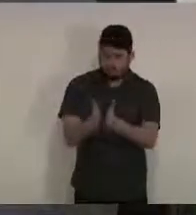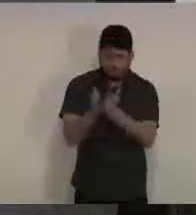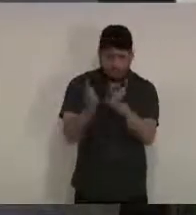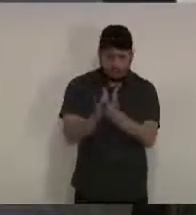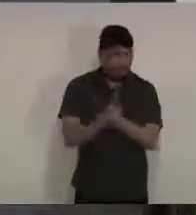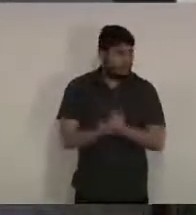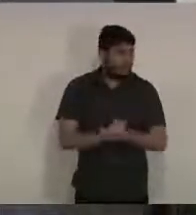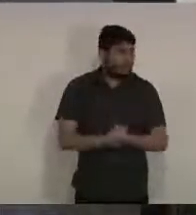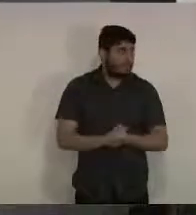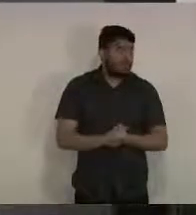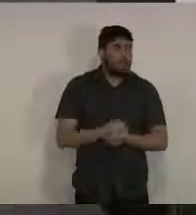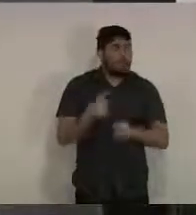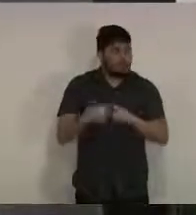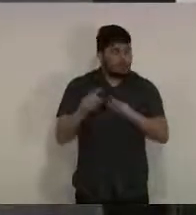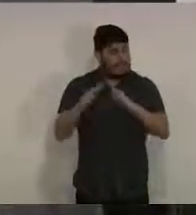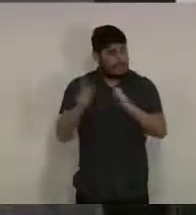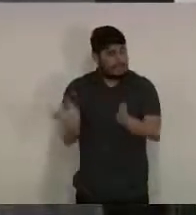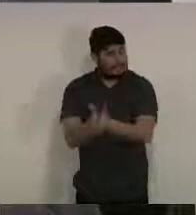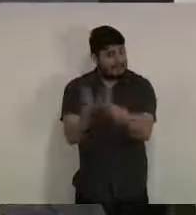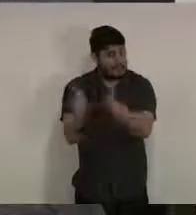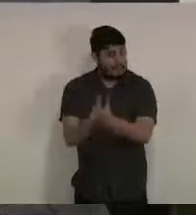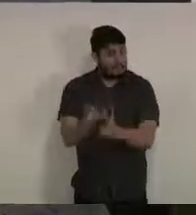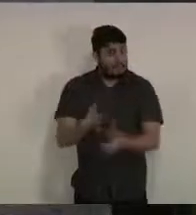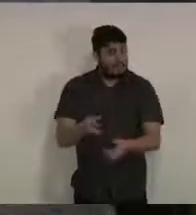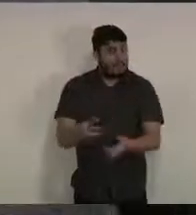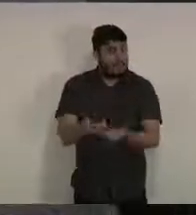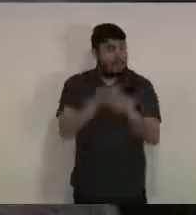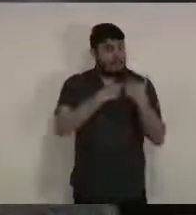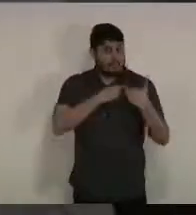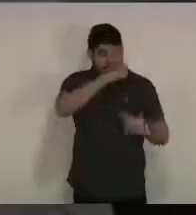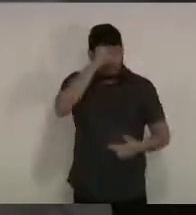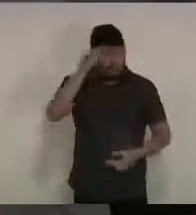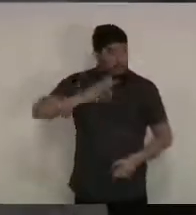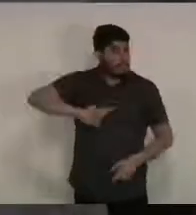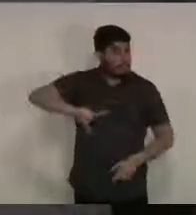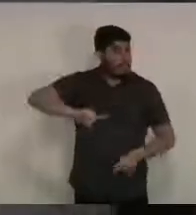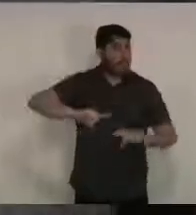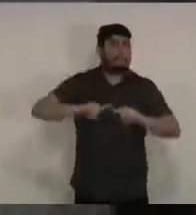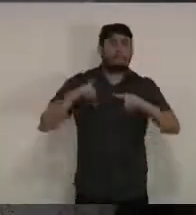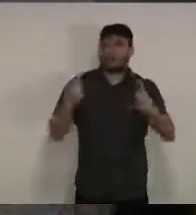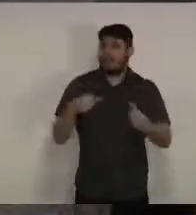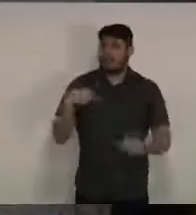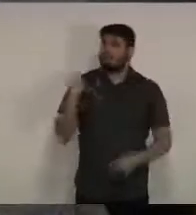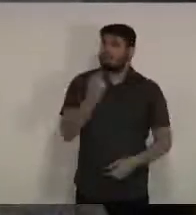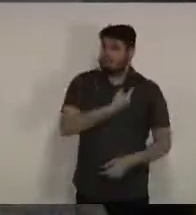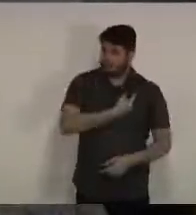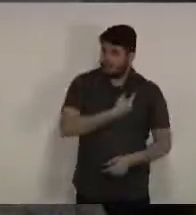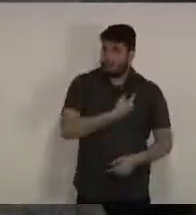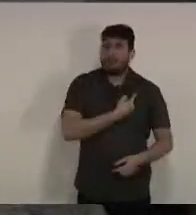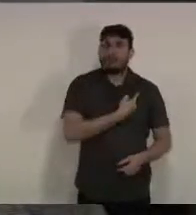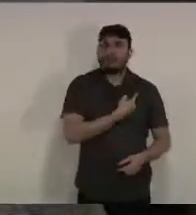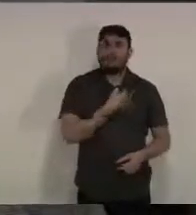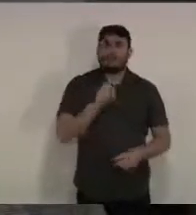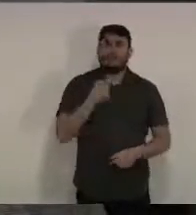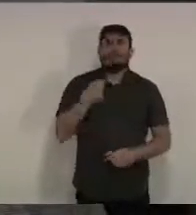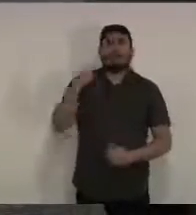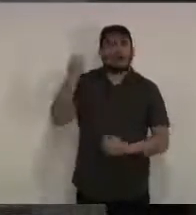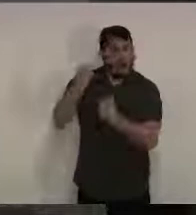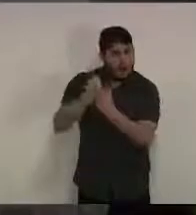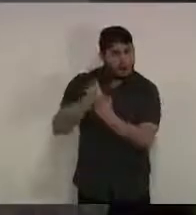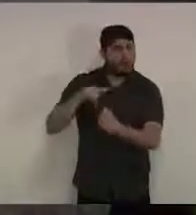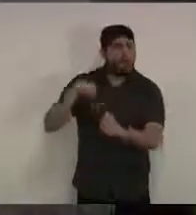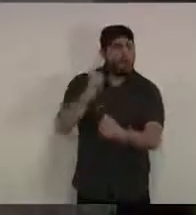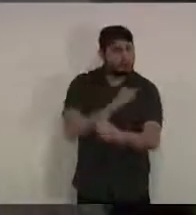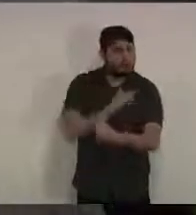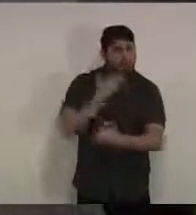sendo sob a responsabilidade da gestão municipal mas fomos convocados pela prefeita do município para que pudéssemos ter uma